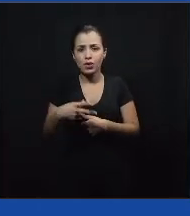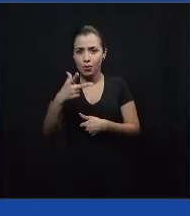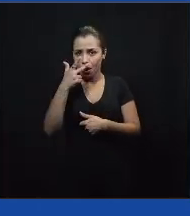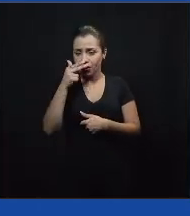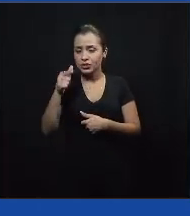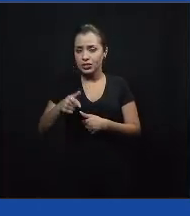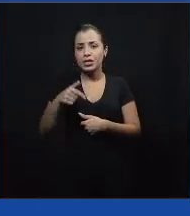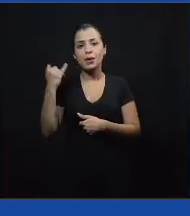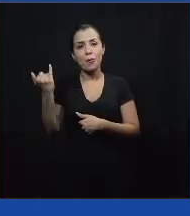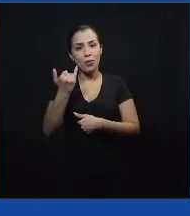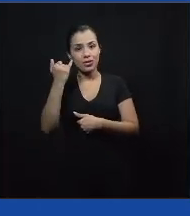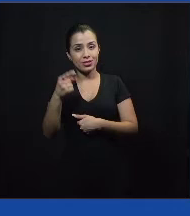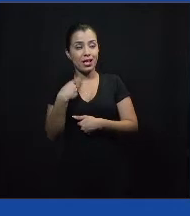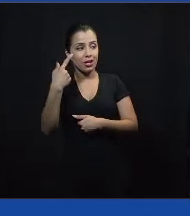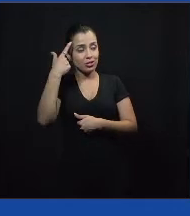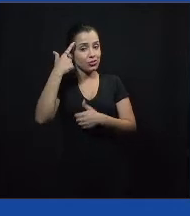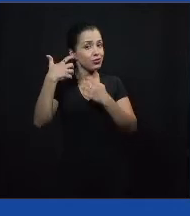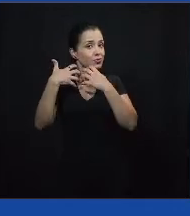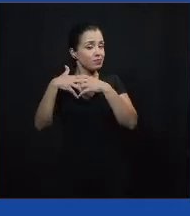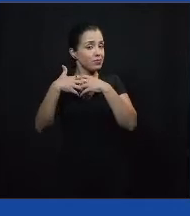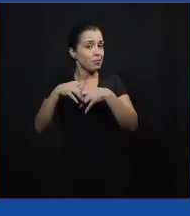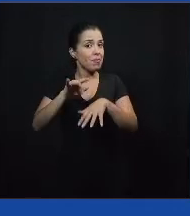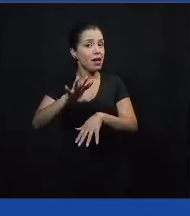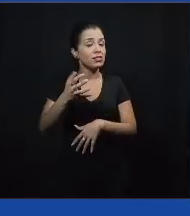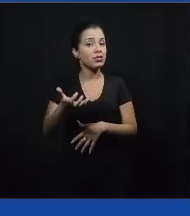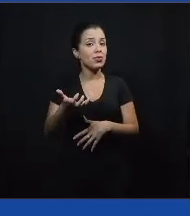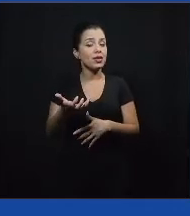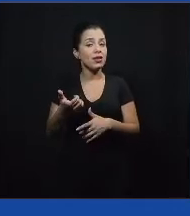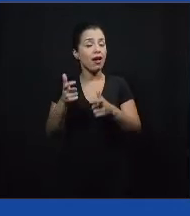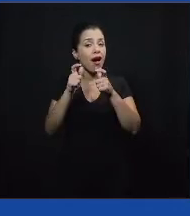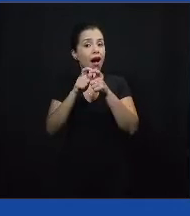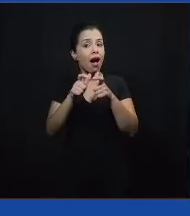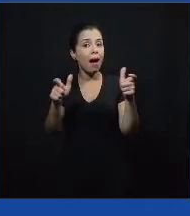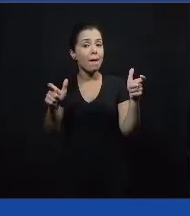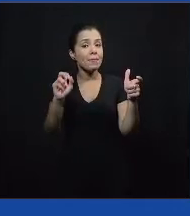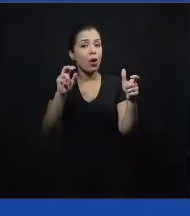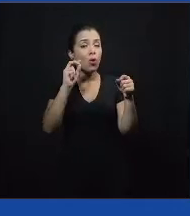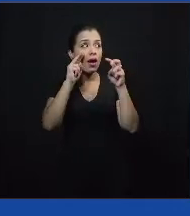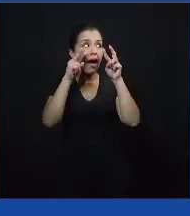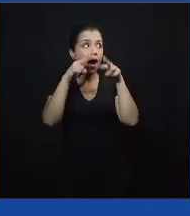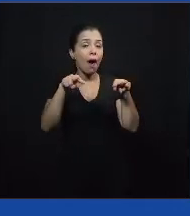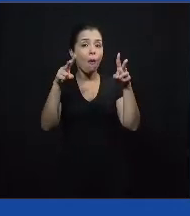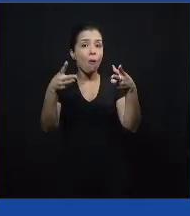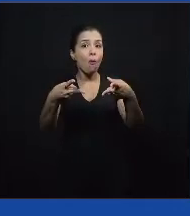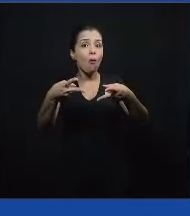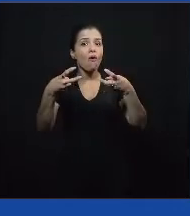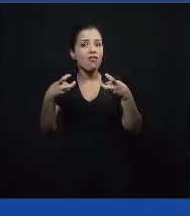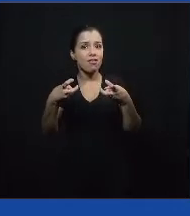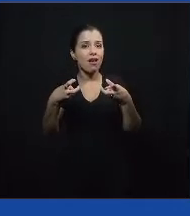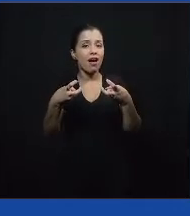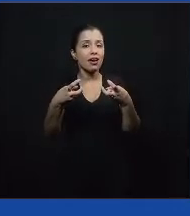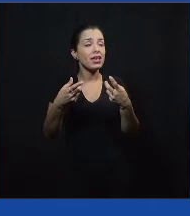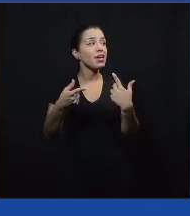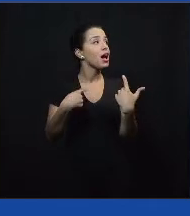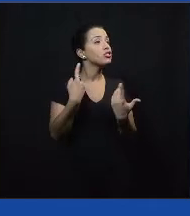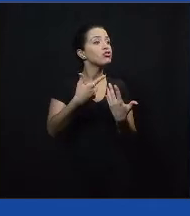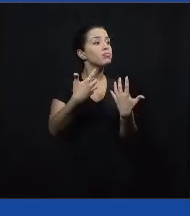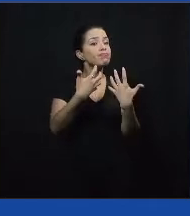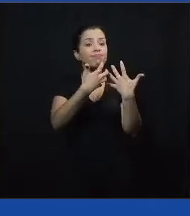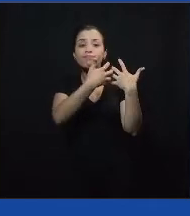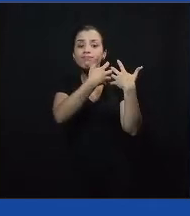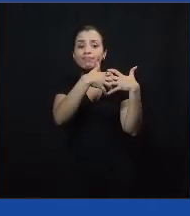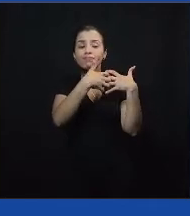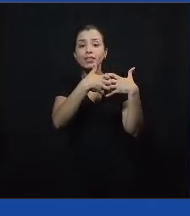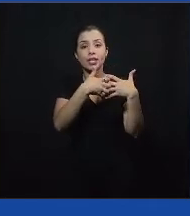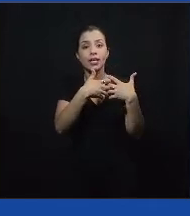para a gente pensar, mas eu queria só ampliar o olhar falando que a gente tanto precisa pensar na dificuldade